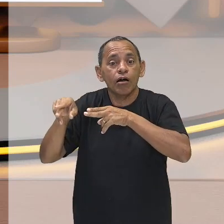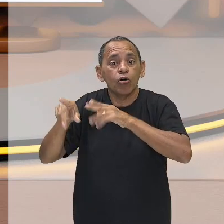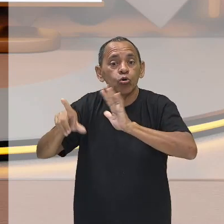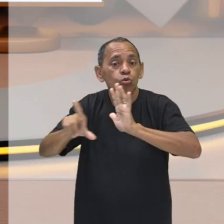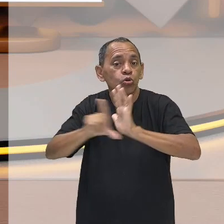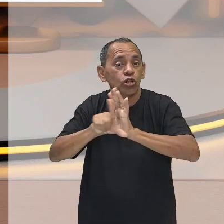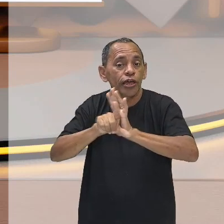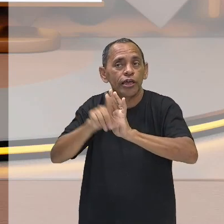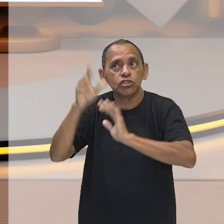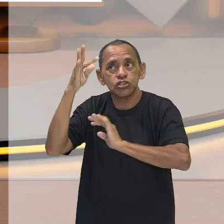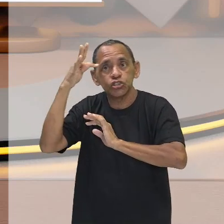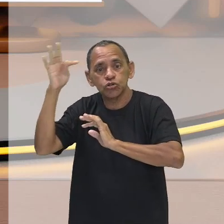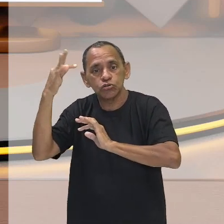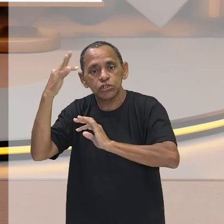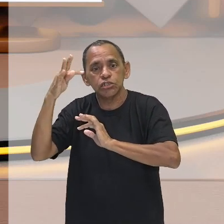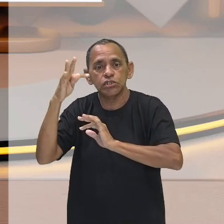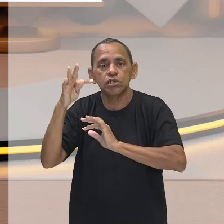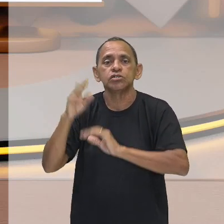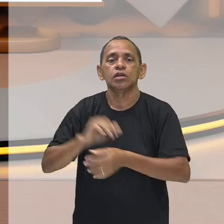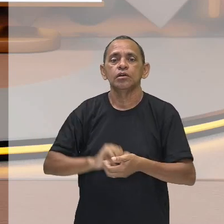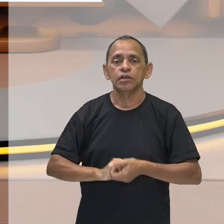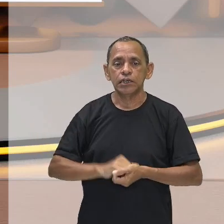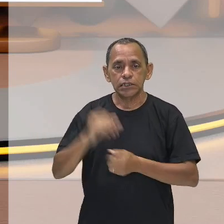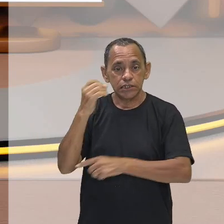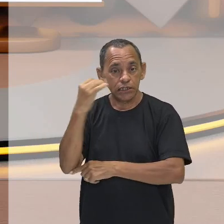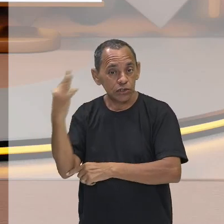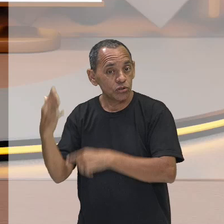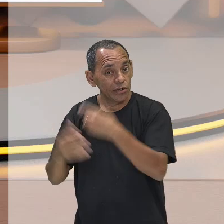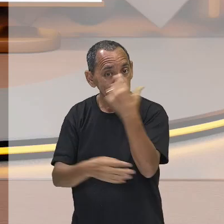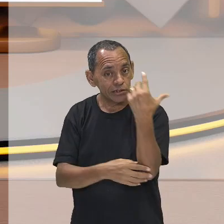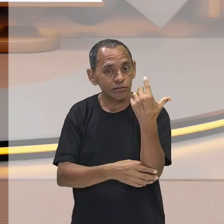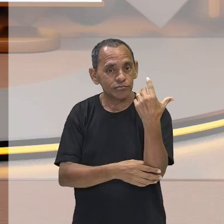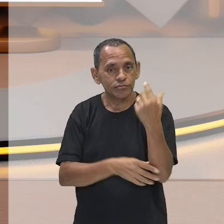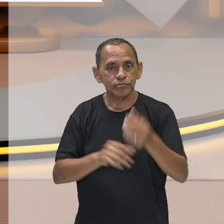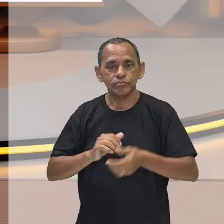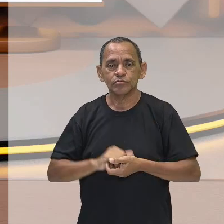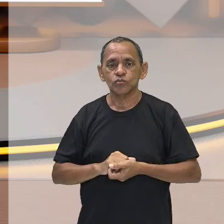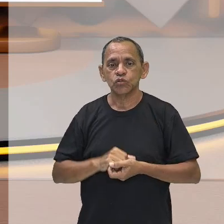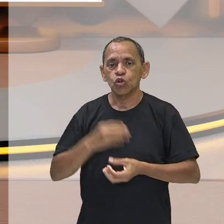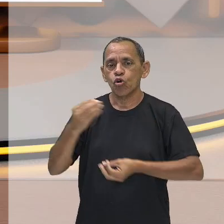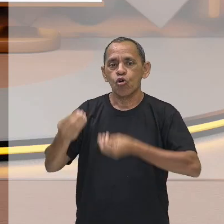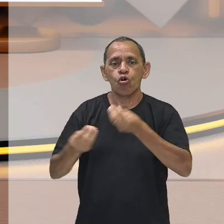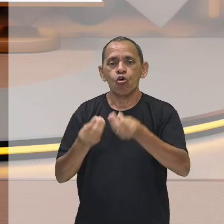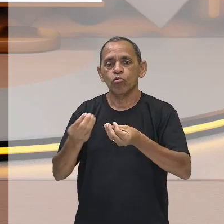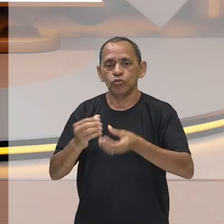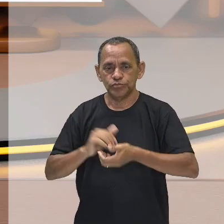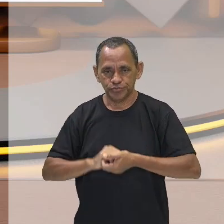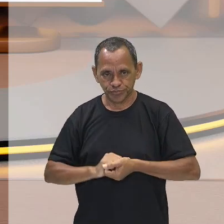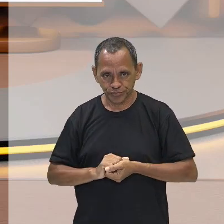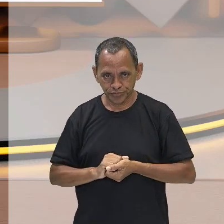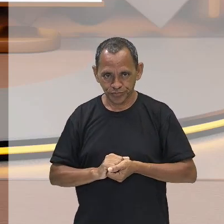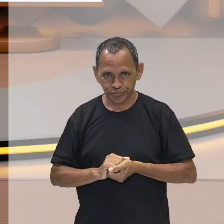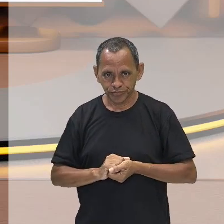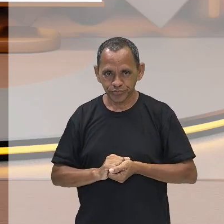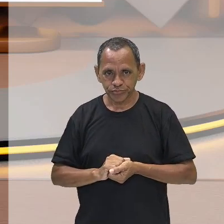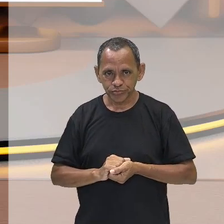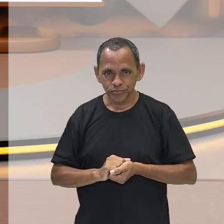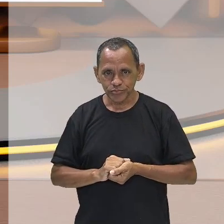com teorias, com leis, como você explica os fenômenos que acontecem no